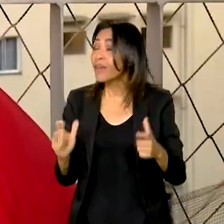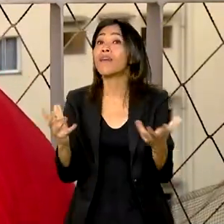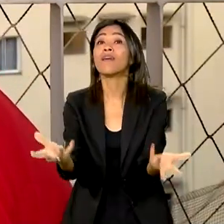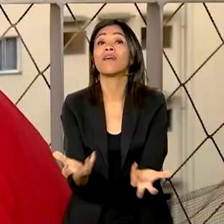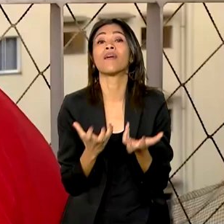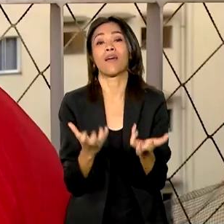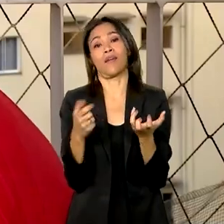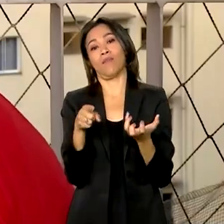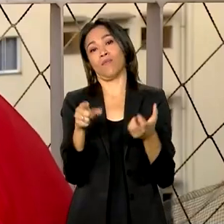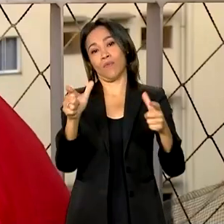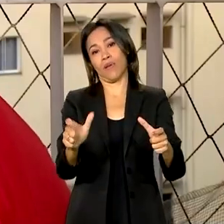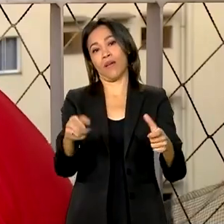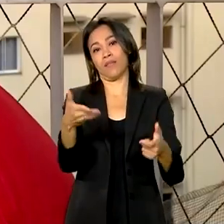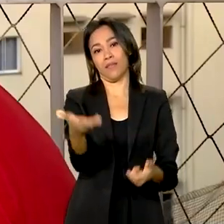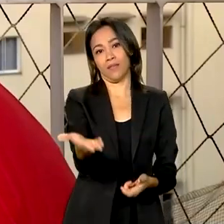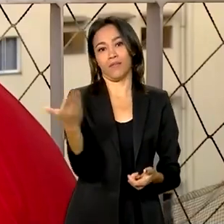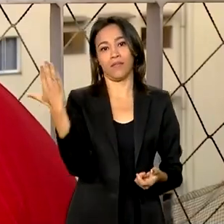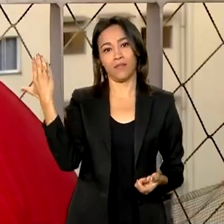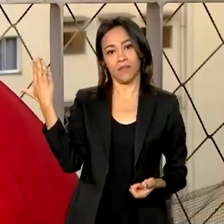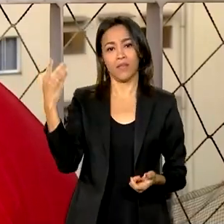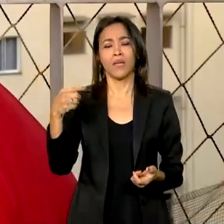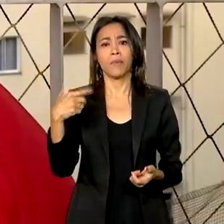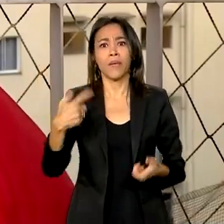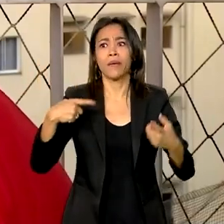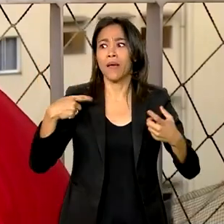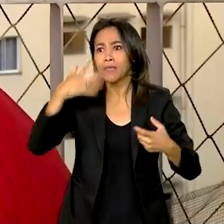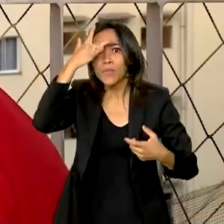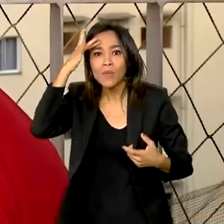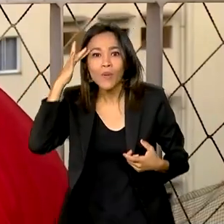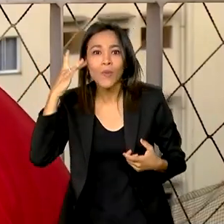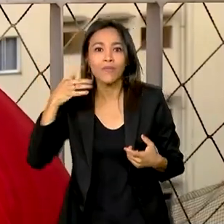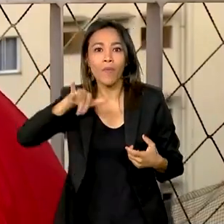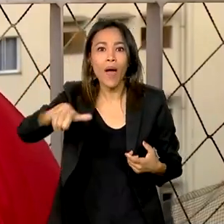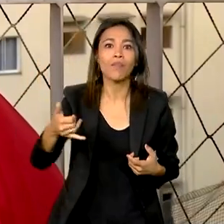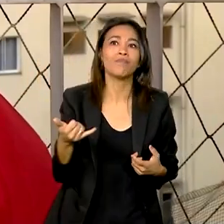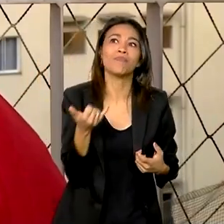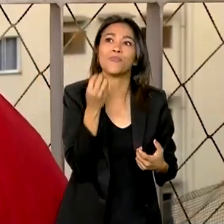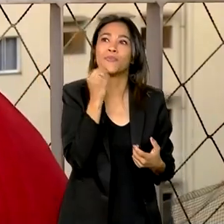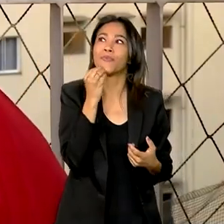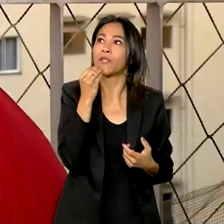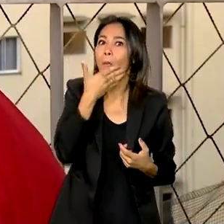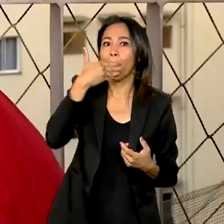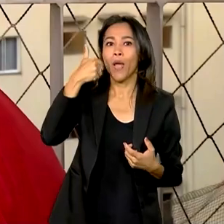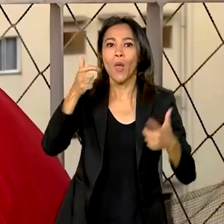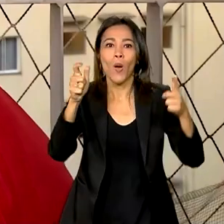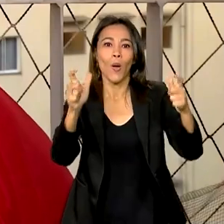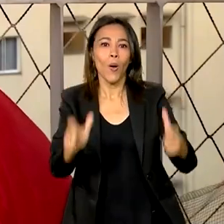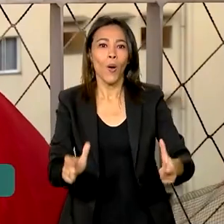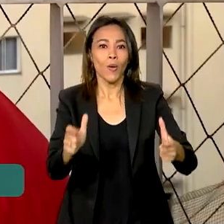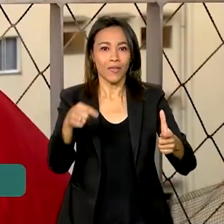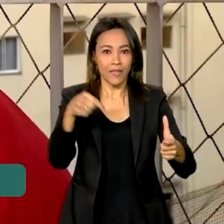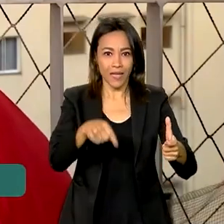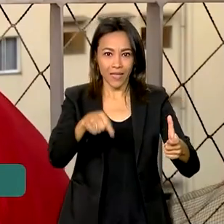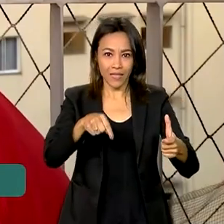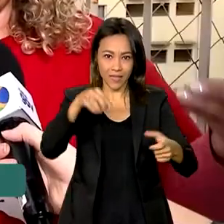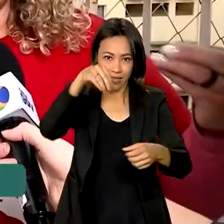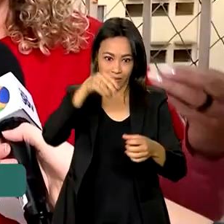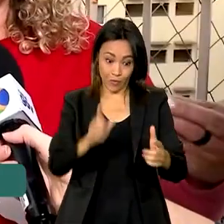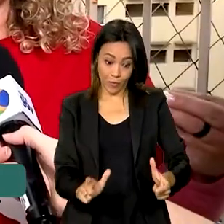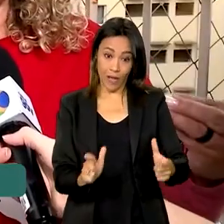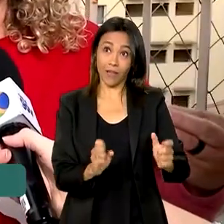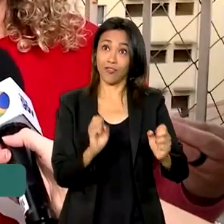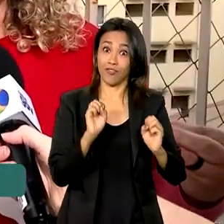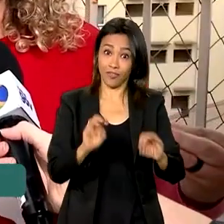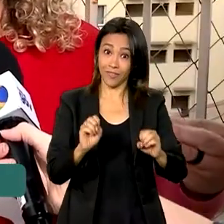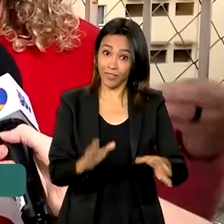que é muito denso de pessoas vai poder com certeza aproveitar o melhor que tem do quarteirão da educação. É